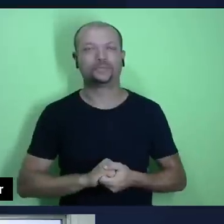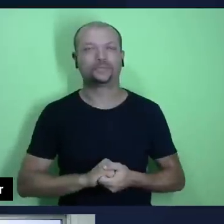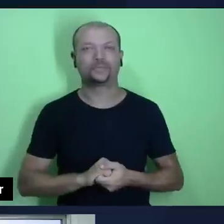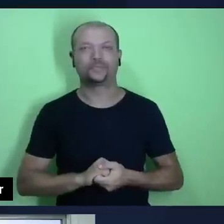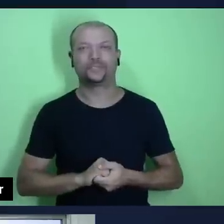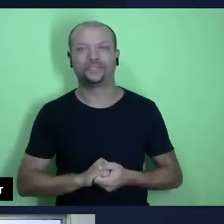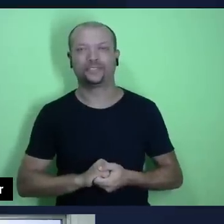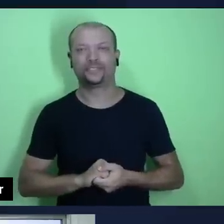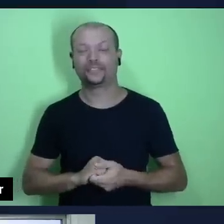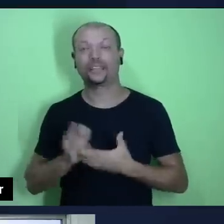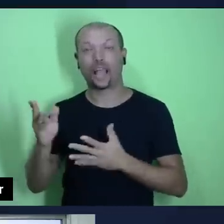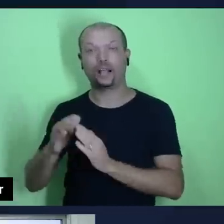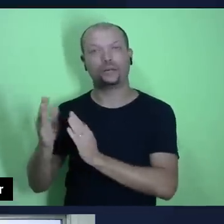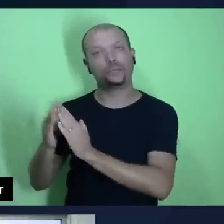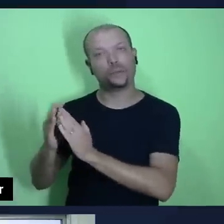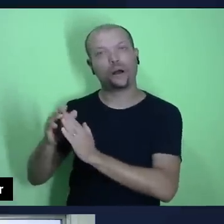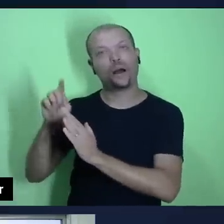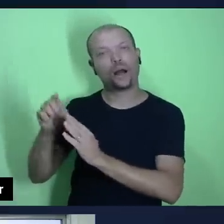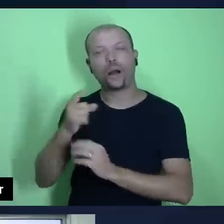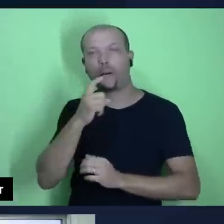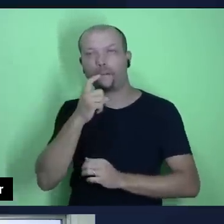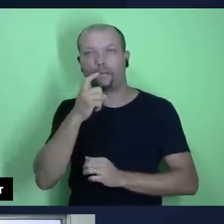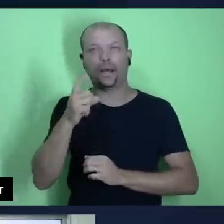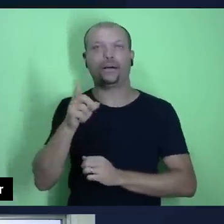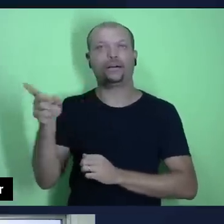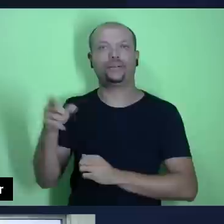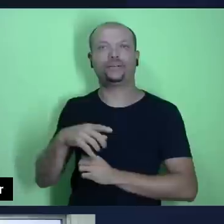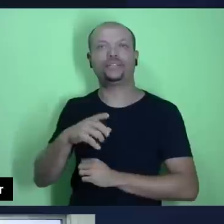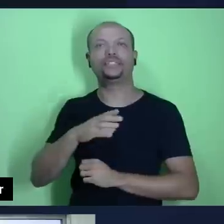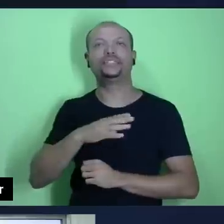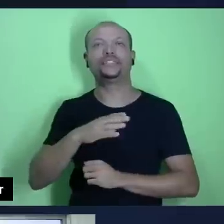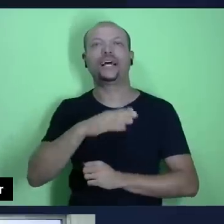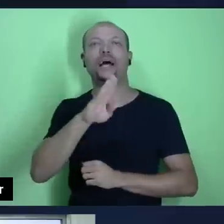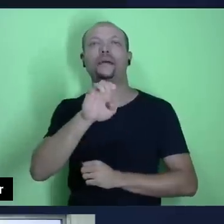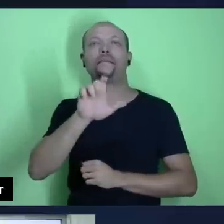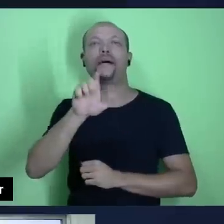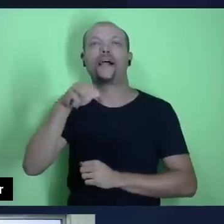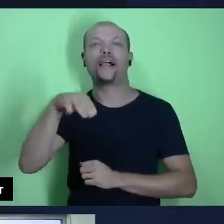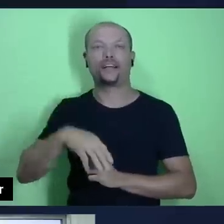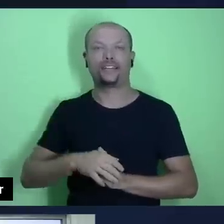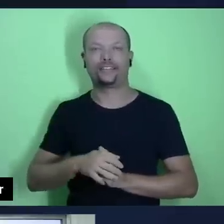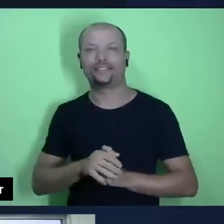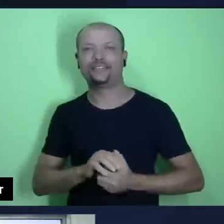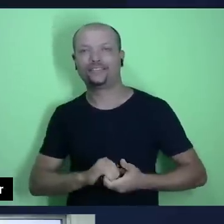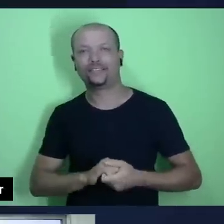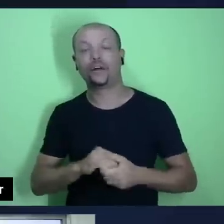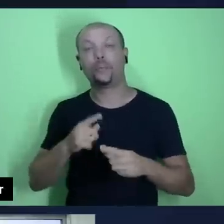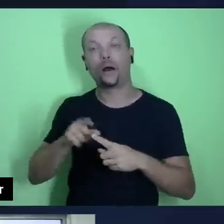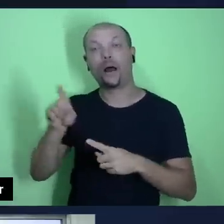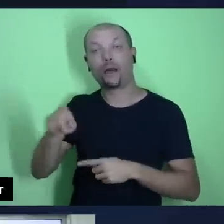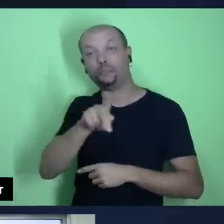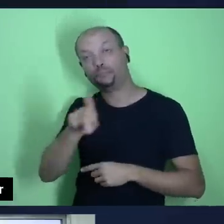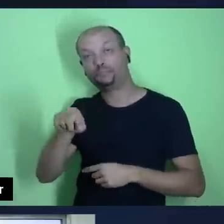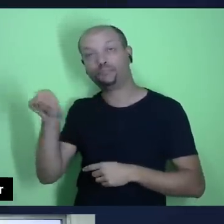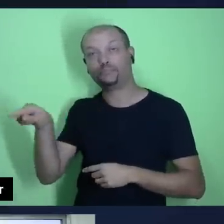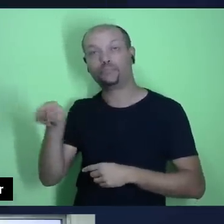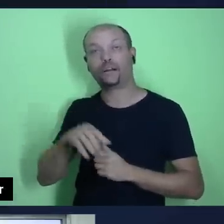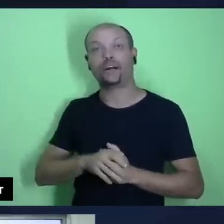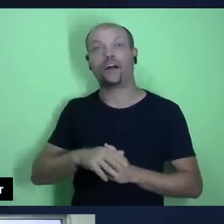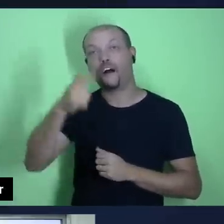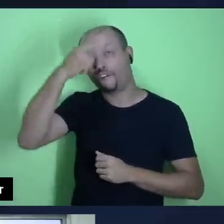reside próximo ali à cidade de Belém, na cidade de Benevides, porque ele é professor na nossa